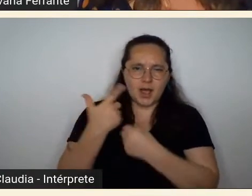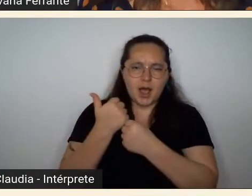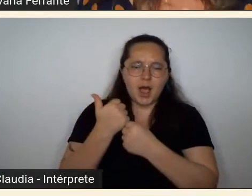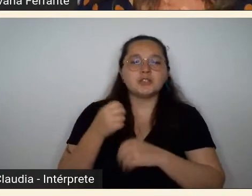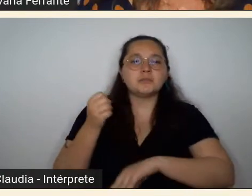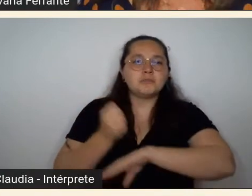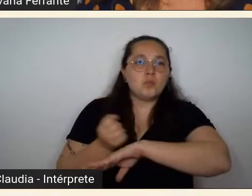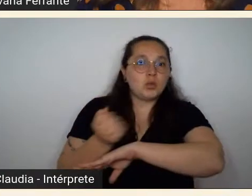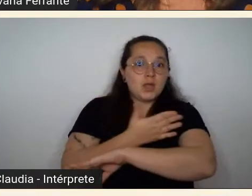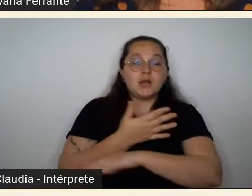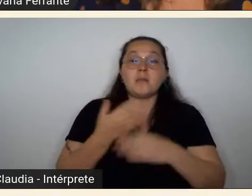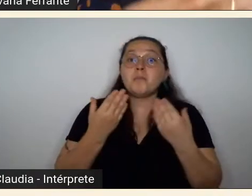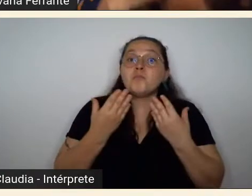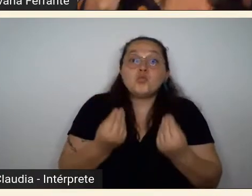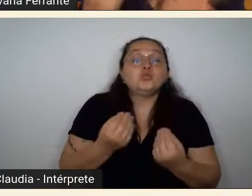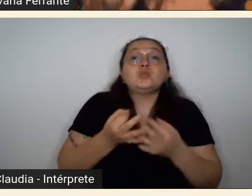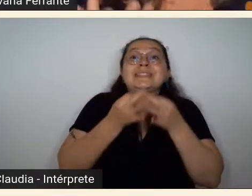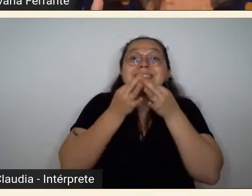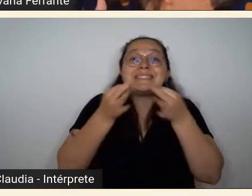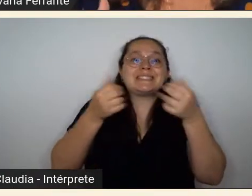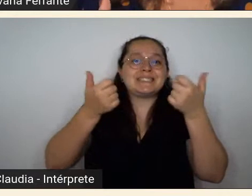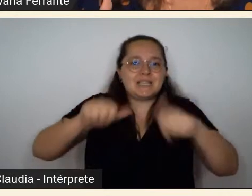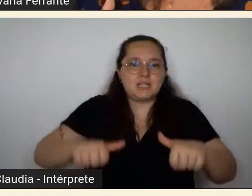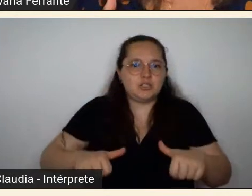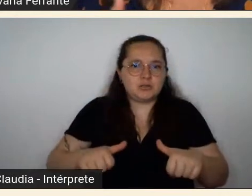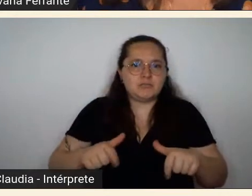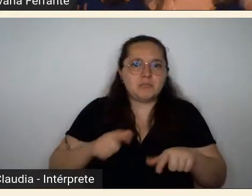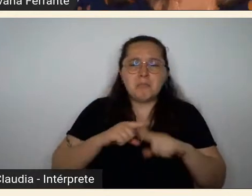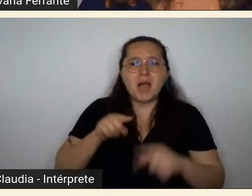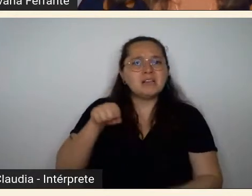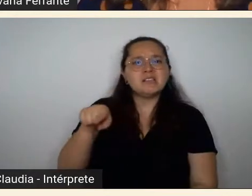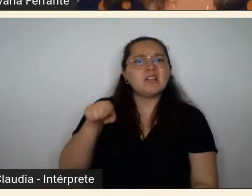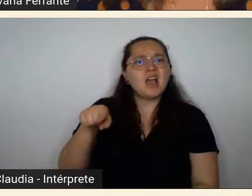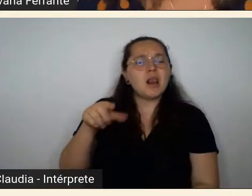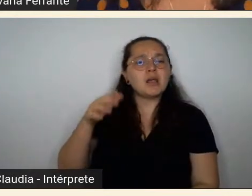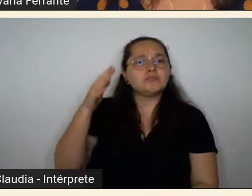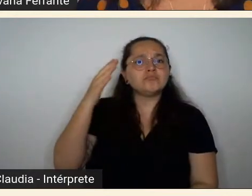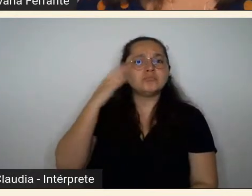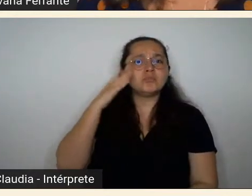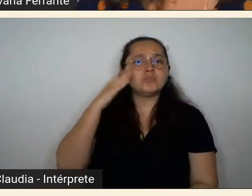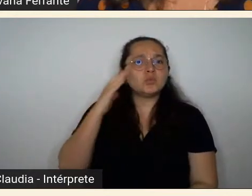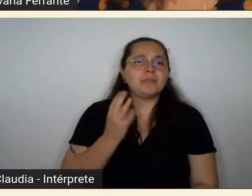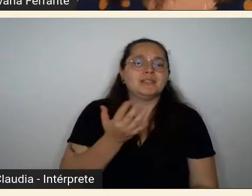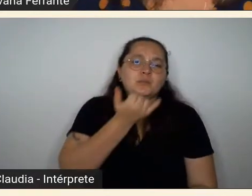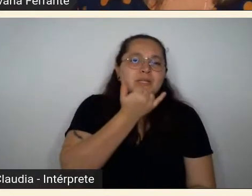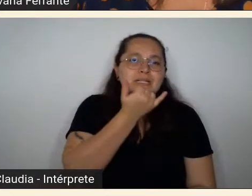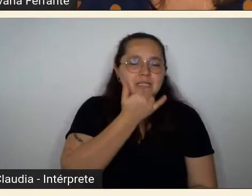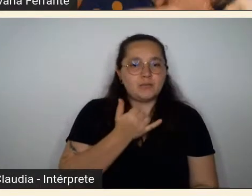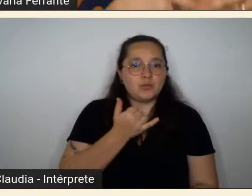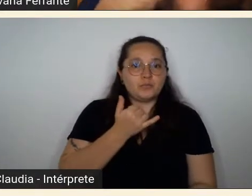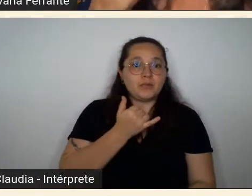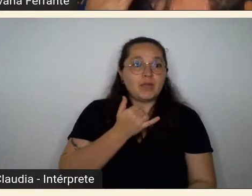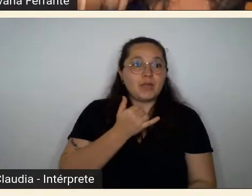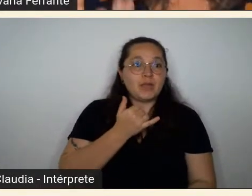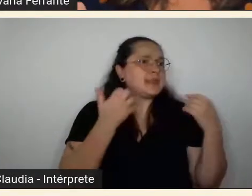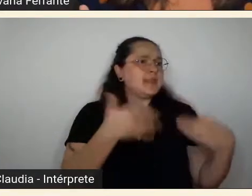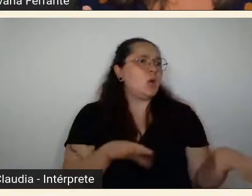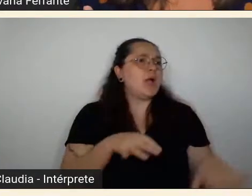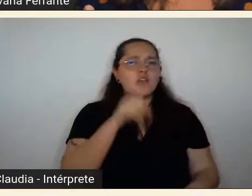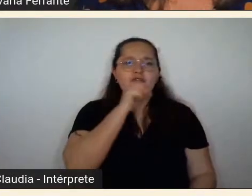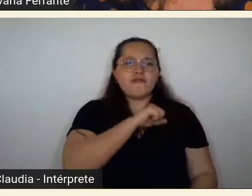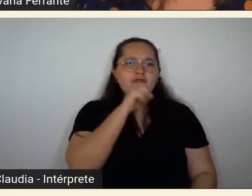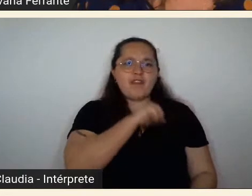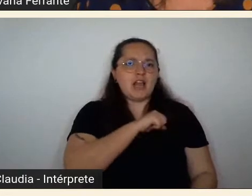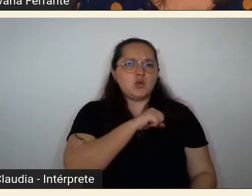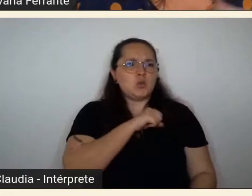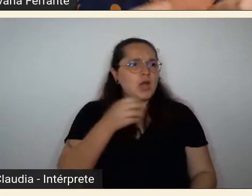crítica mas ela não sabia exatamente o que ela queria ela queria derrubar o que era considerado velho mas ela não sabia exatamente o que